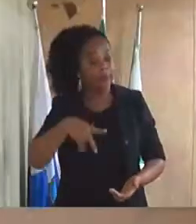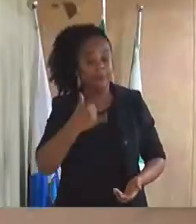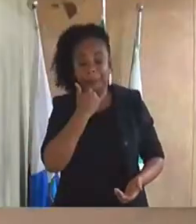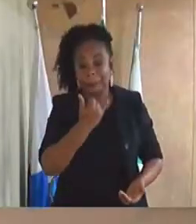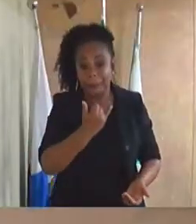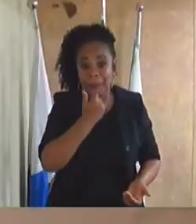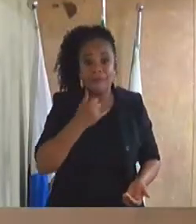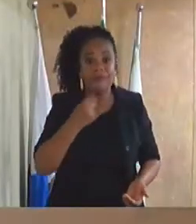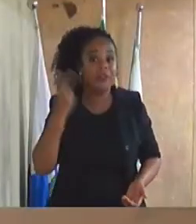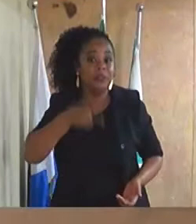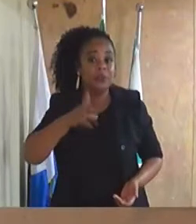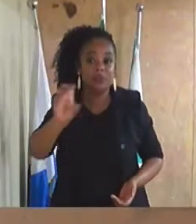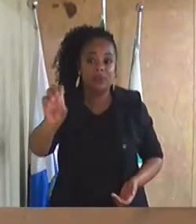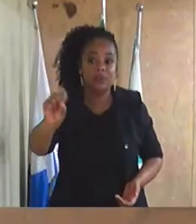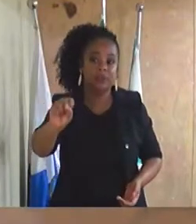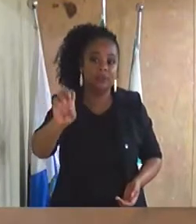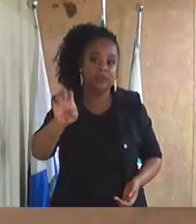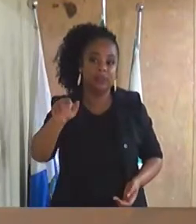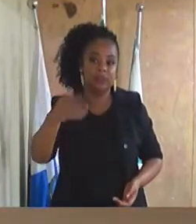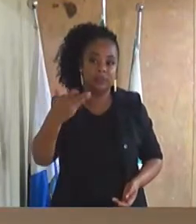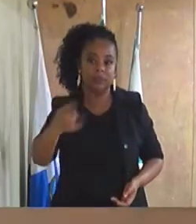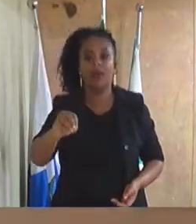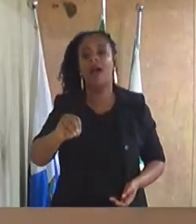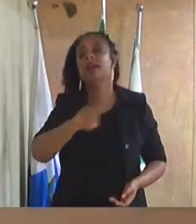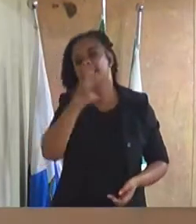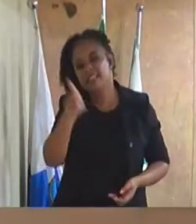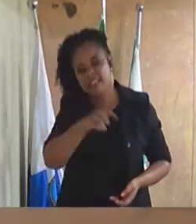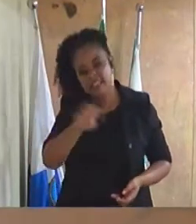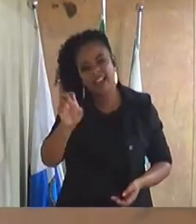Por ordem de discussão, vereador Zezinho do Mineirão.